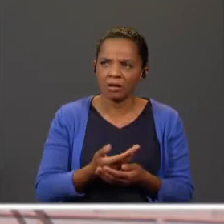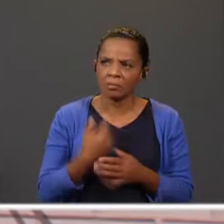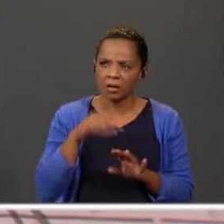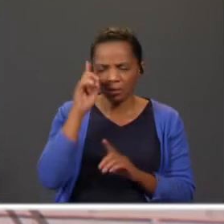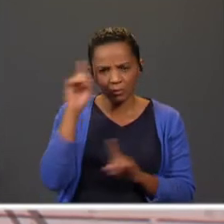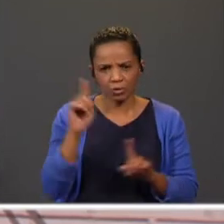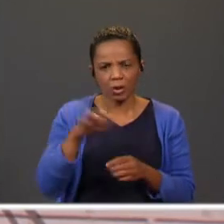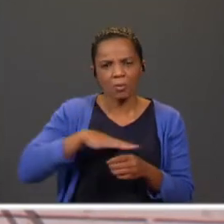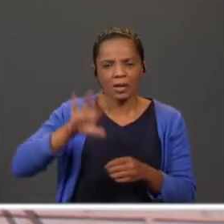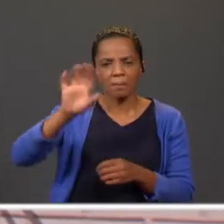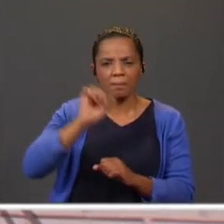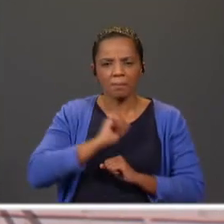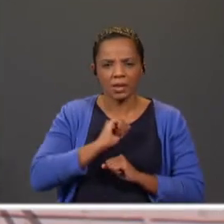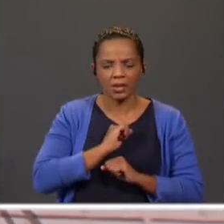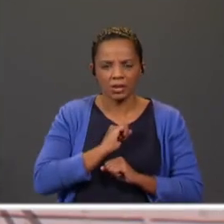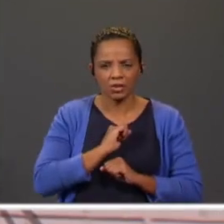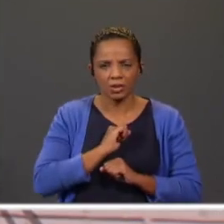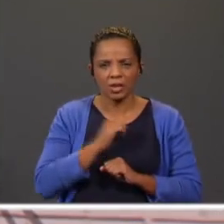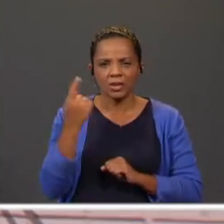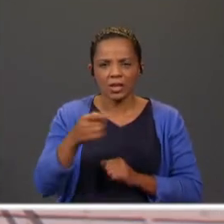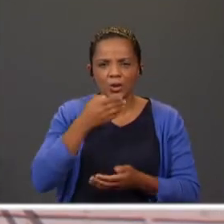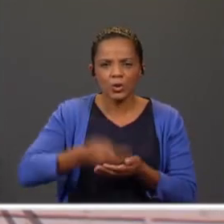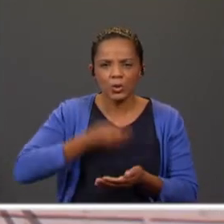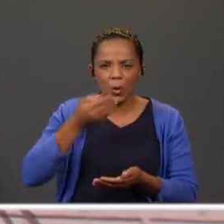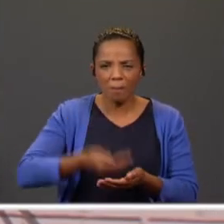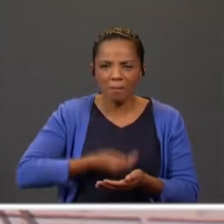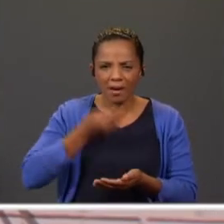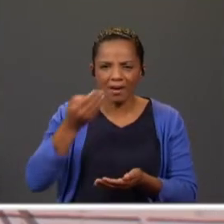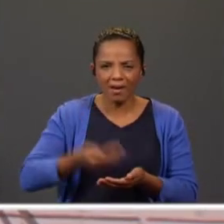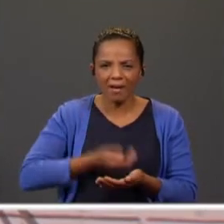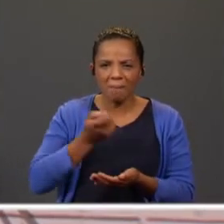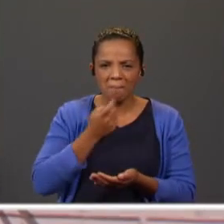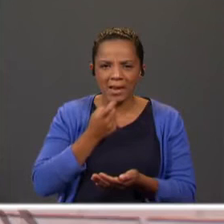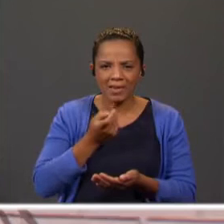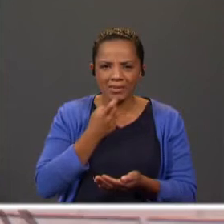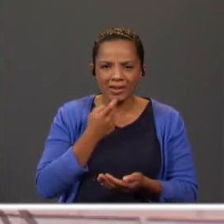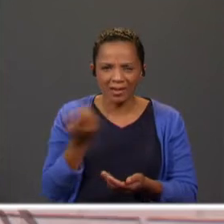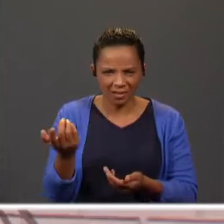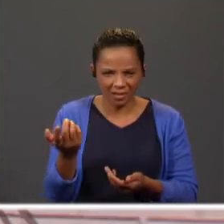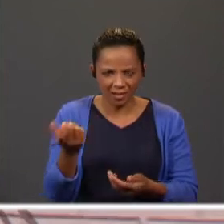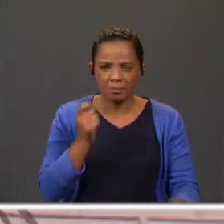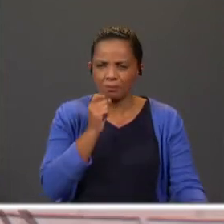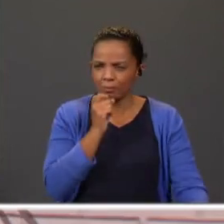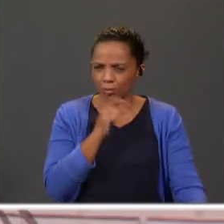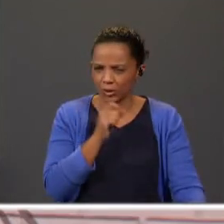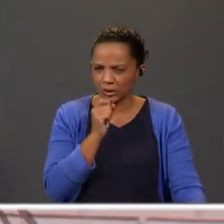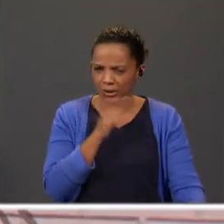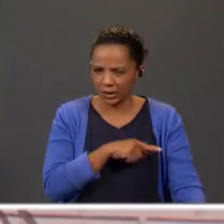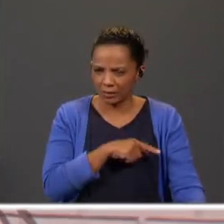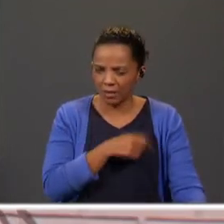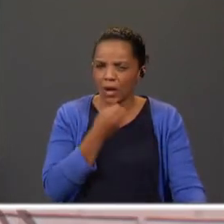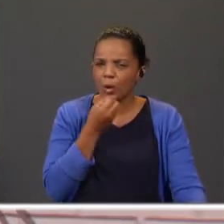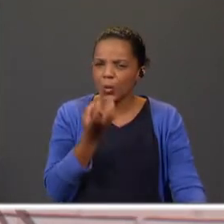país que até tem uma sopa que se chama a Sopa da Pedra. Será que este